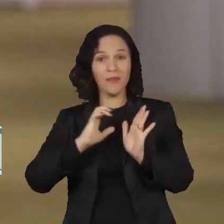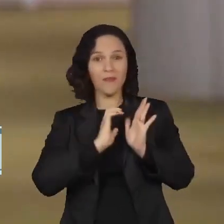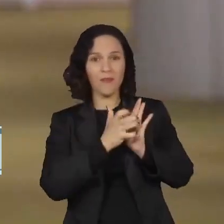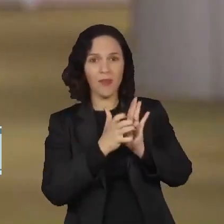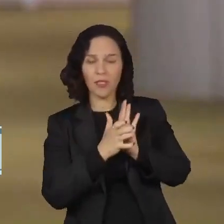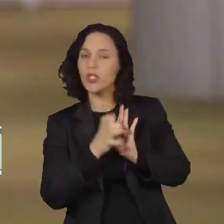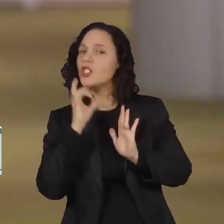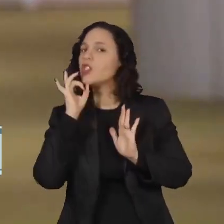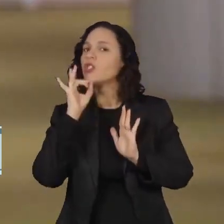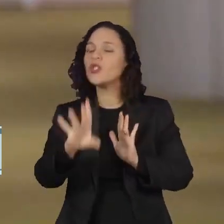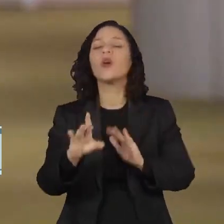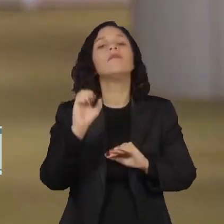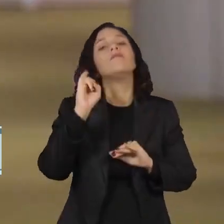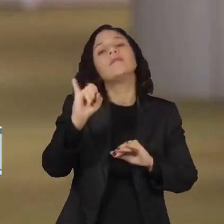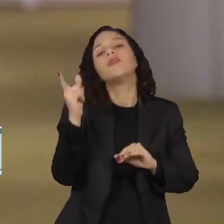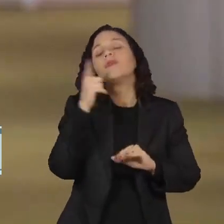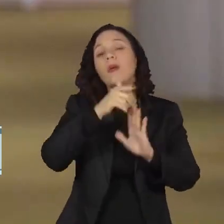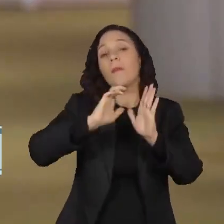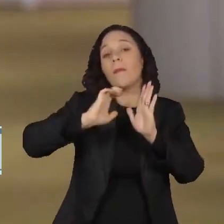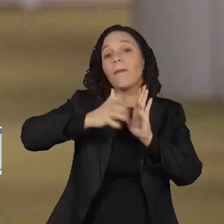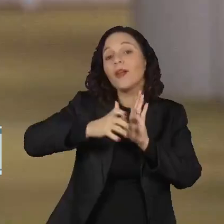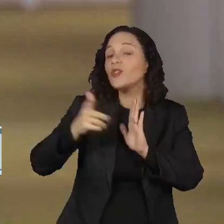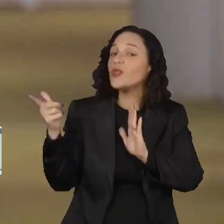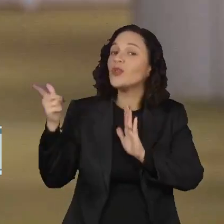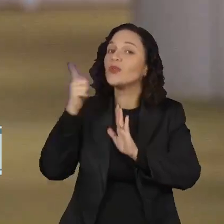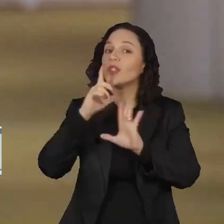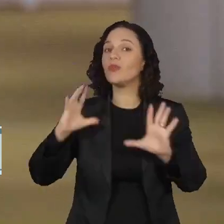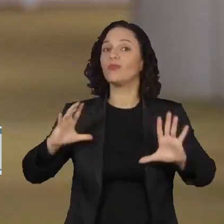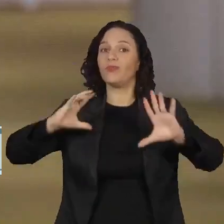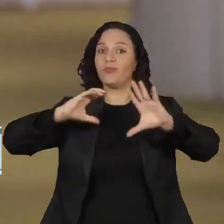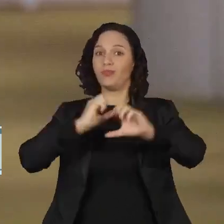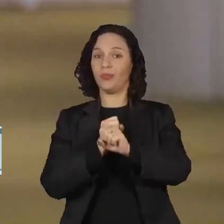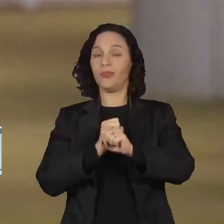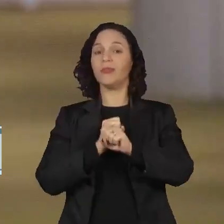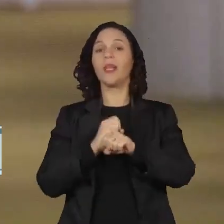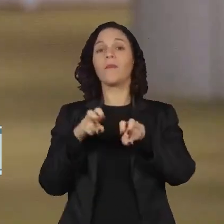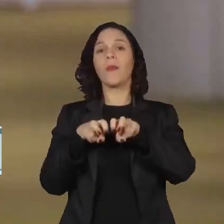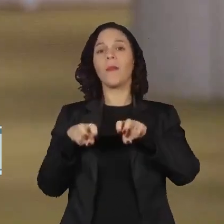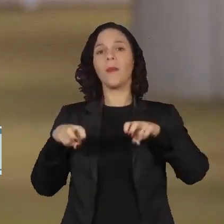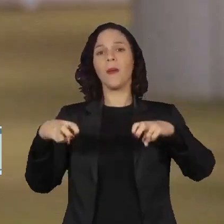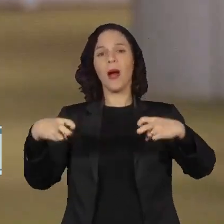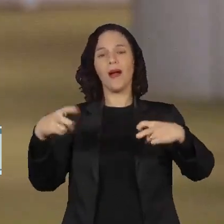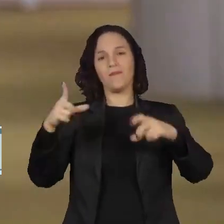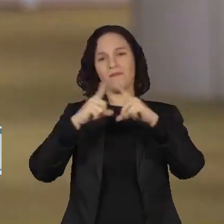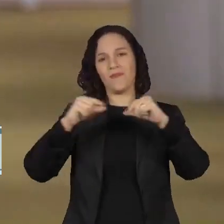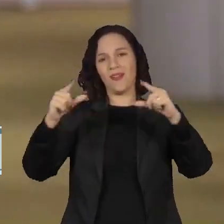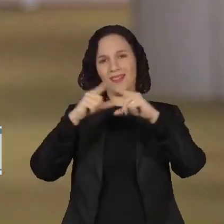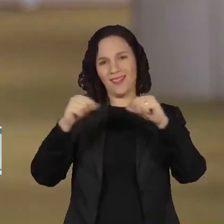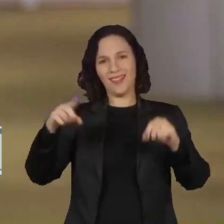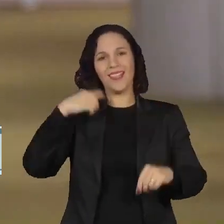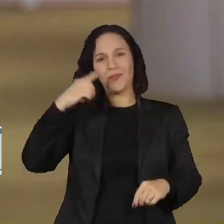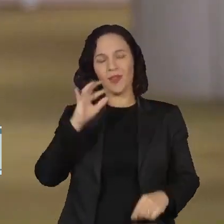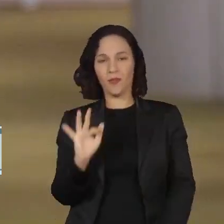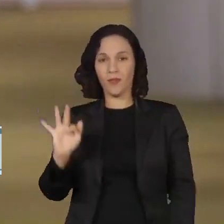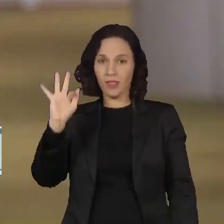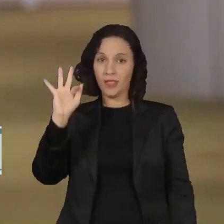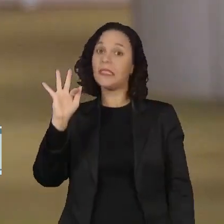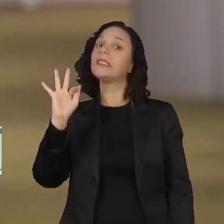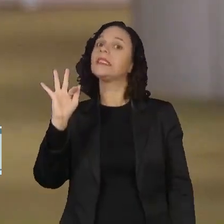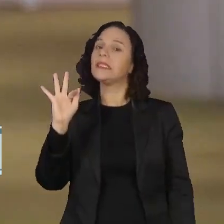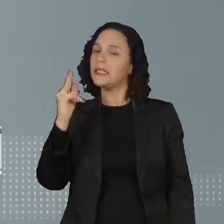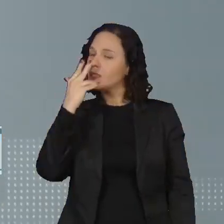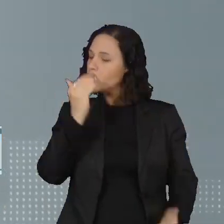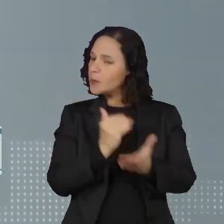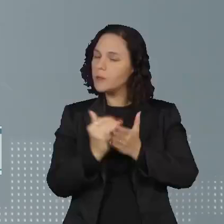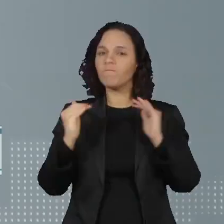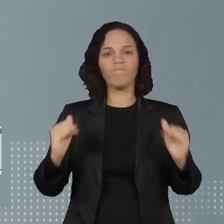a apenas as legendas que tenham conseguido um número mínimo de cadeiras no plenário. E o sarrafo está cada vez mais